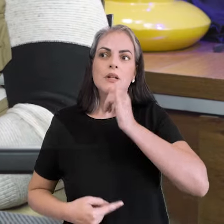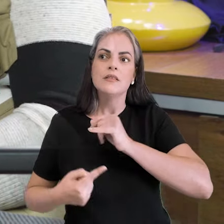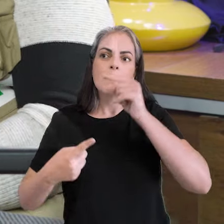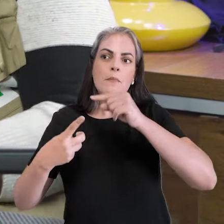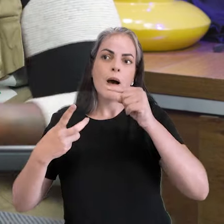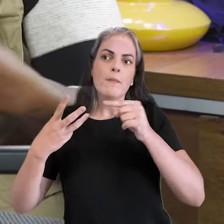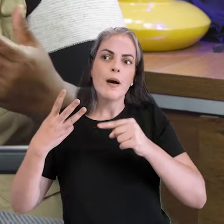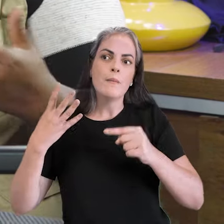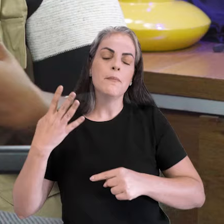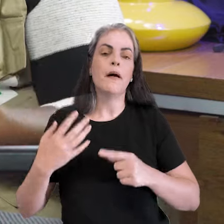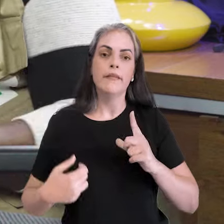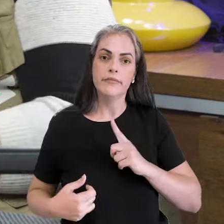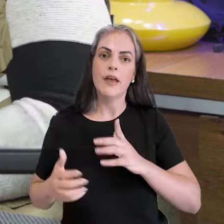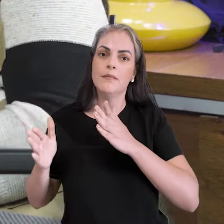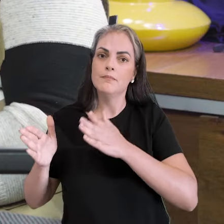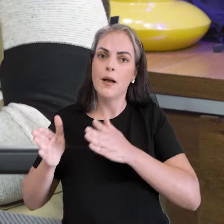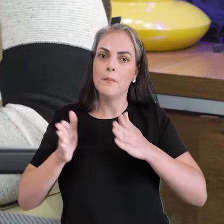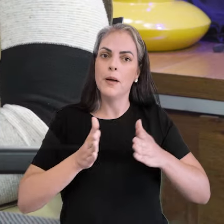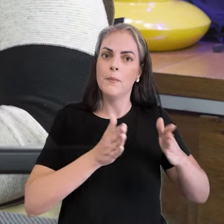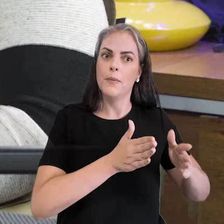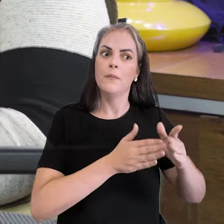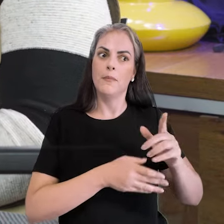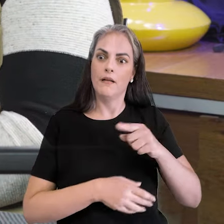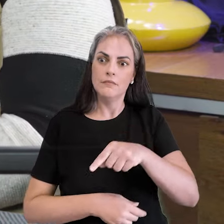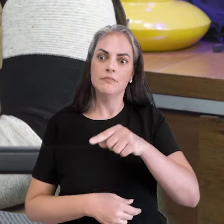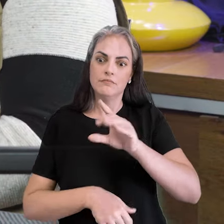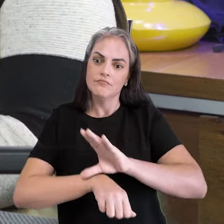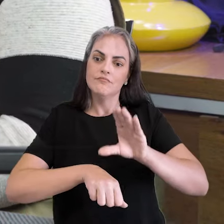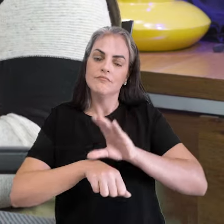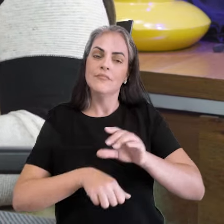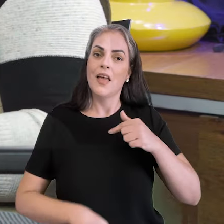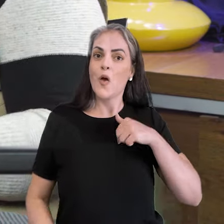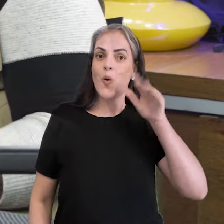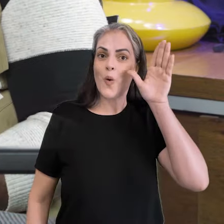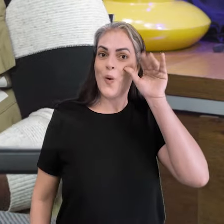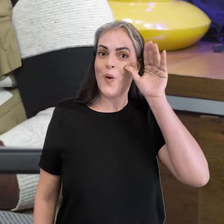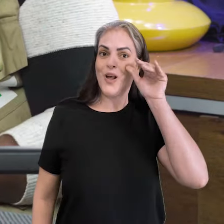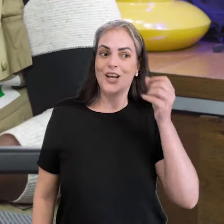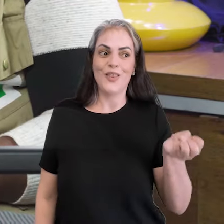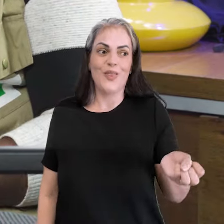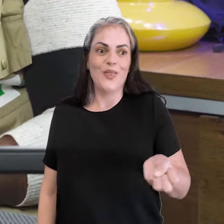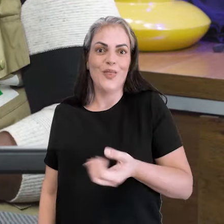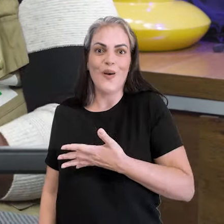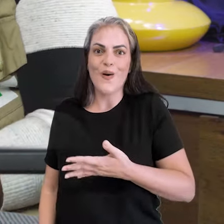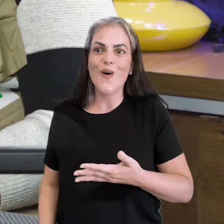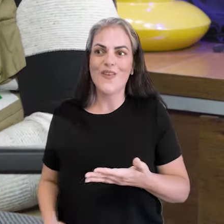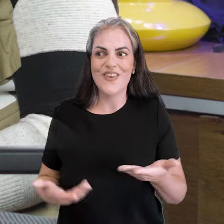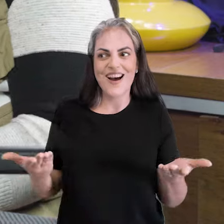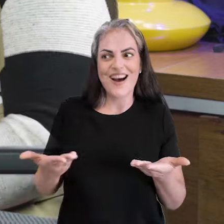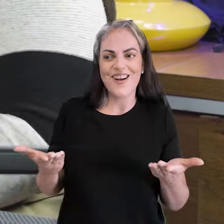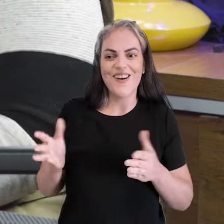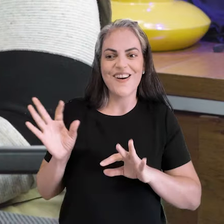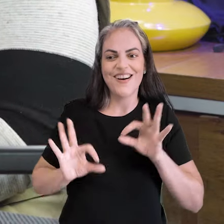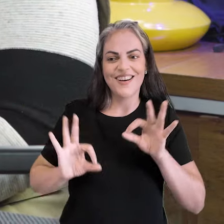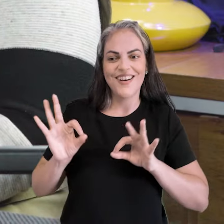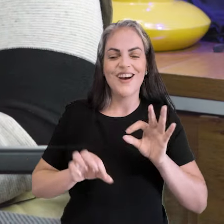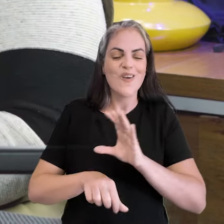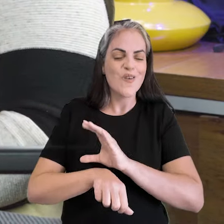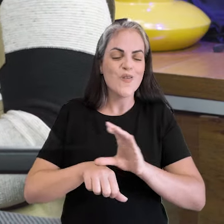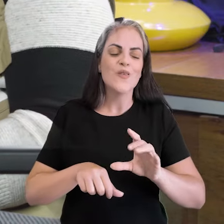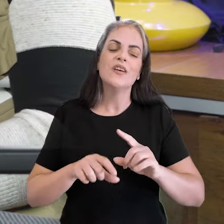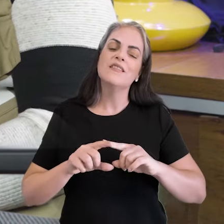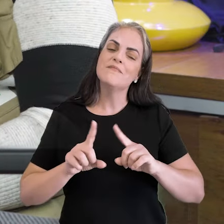vários cenários, são várias etapas que a gente vem. Estou bem curiosa para saber como é que vai ficar essa nova modelagem agora.